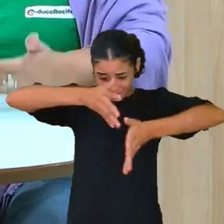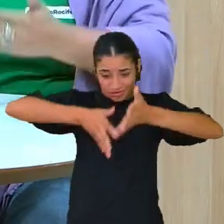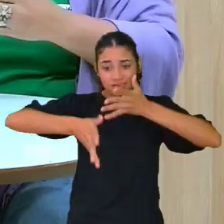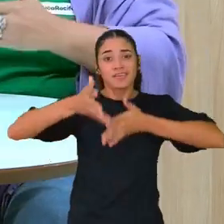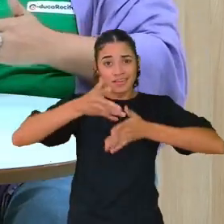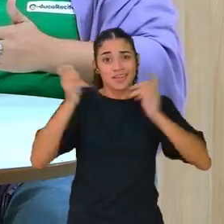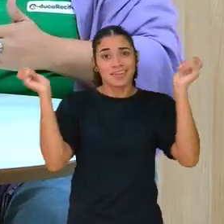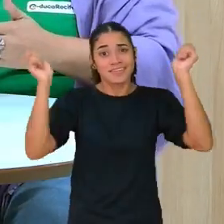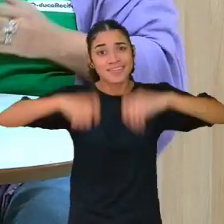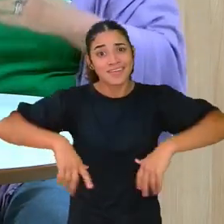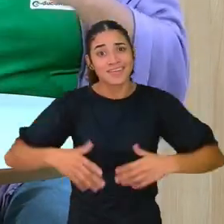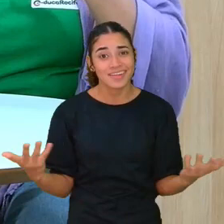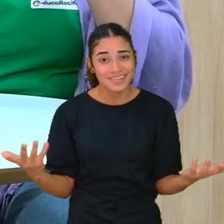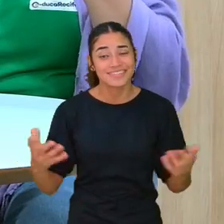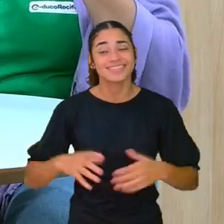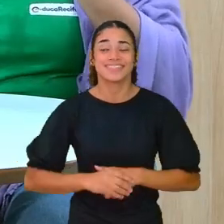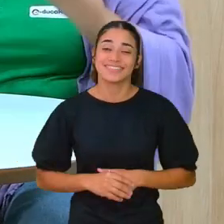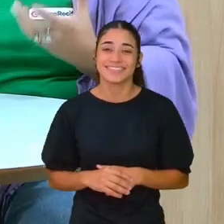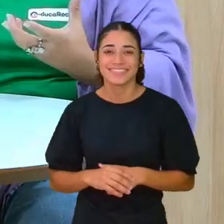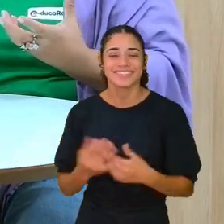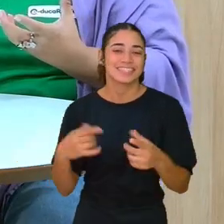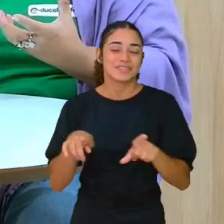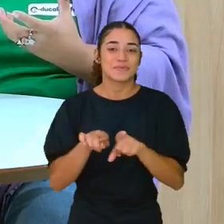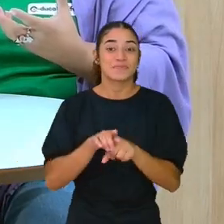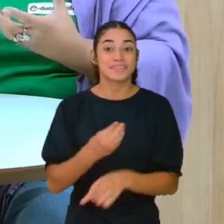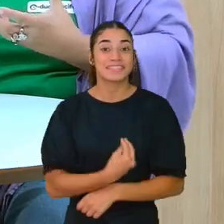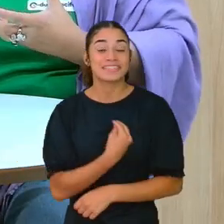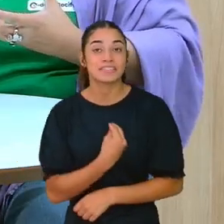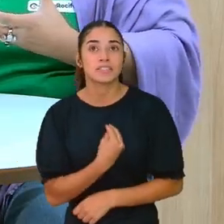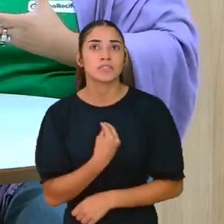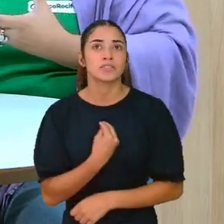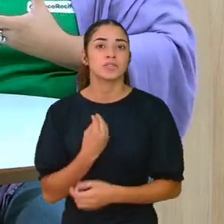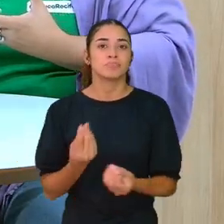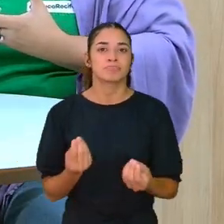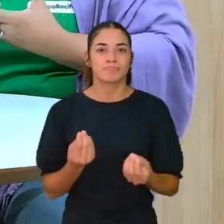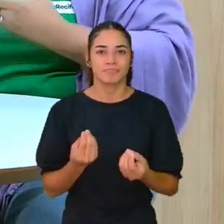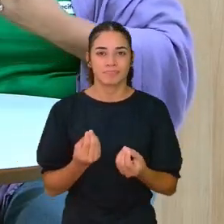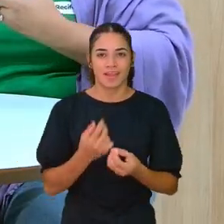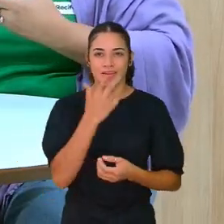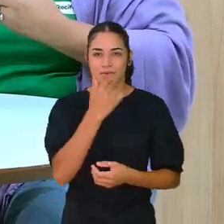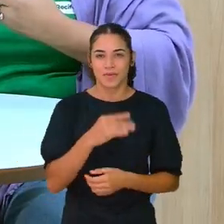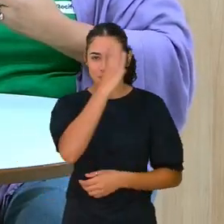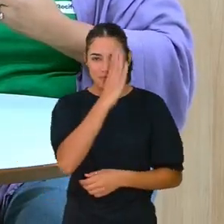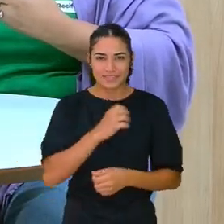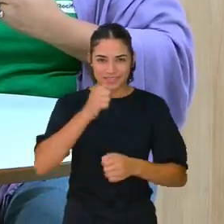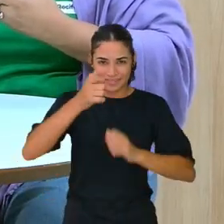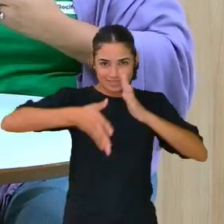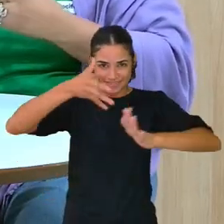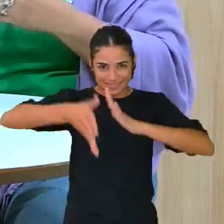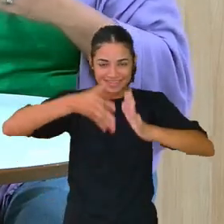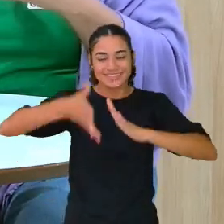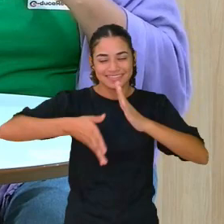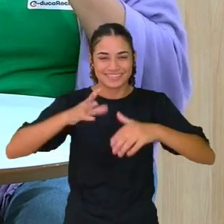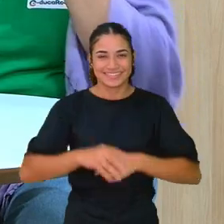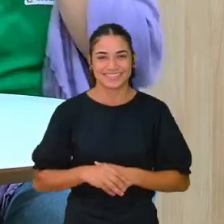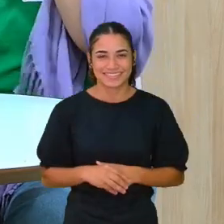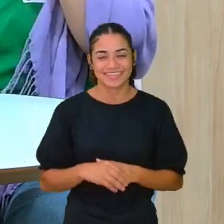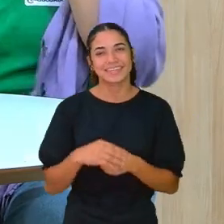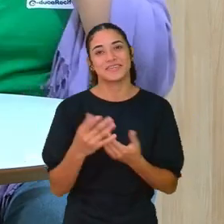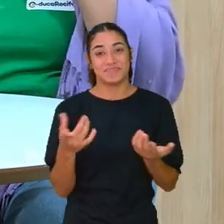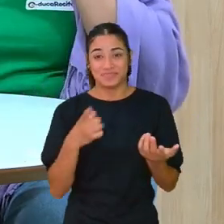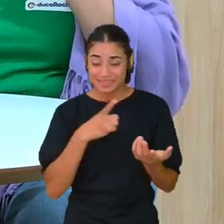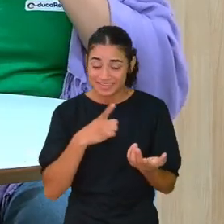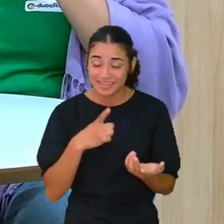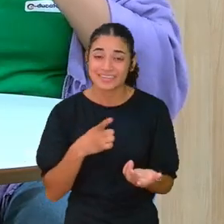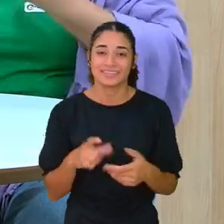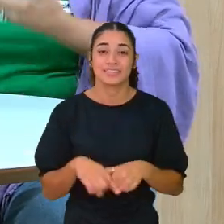equipamento também. Existe a língua brasileira de sinais, né? Existe